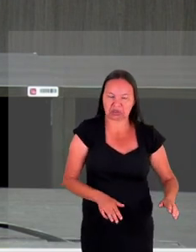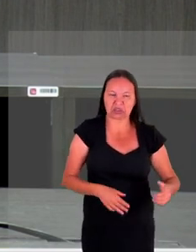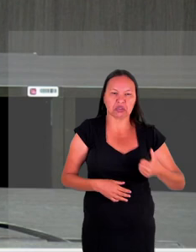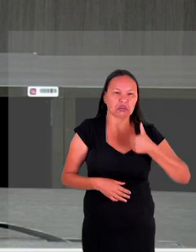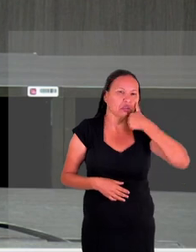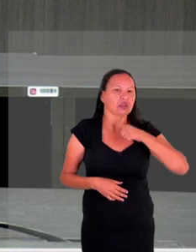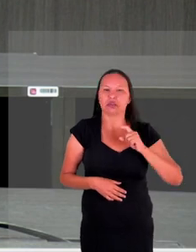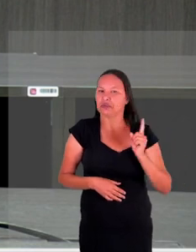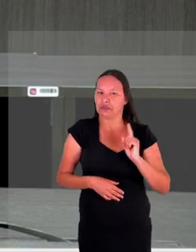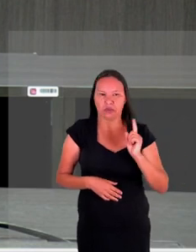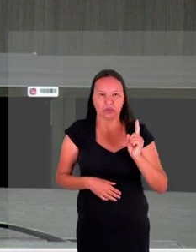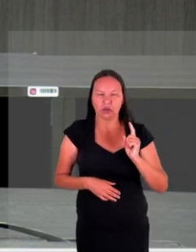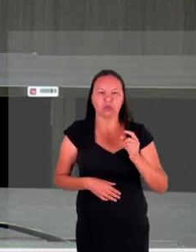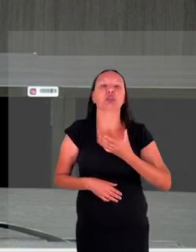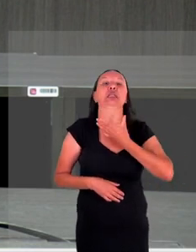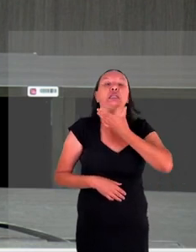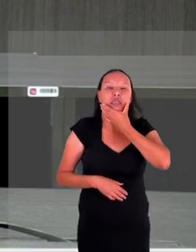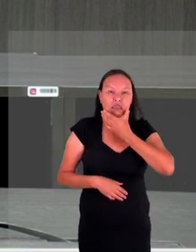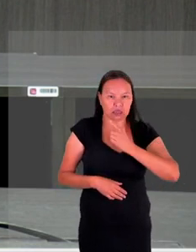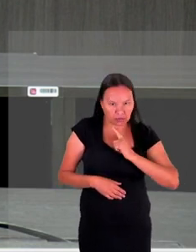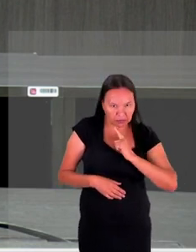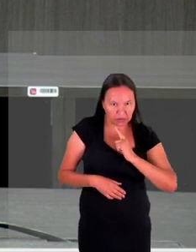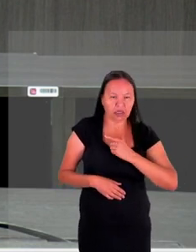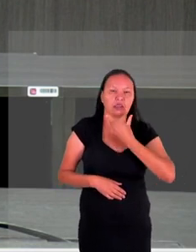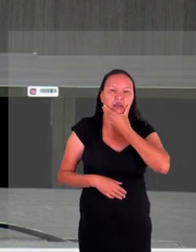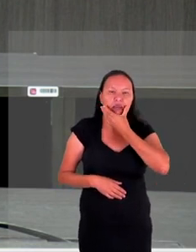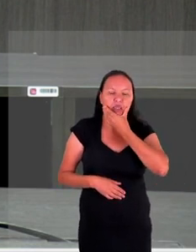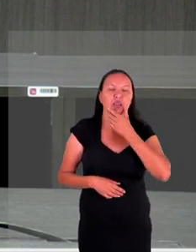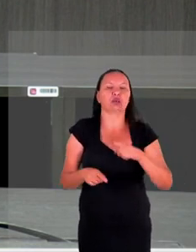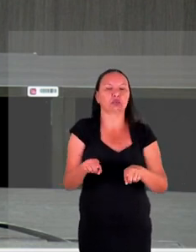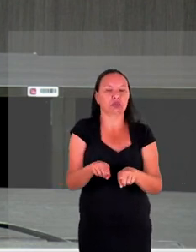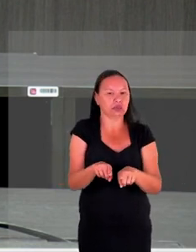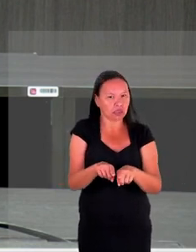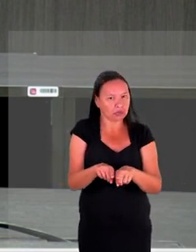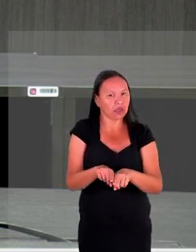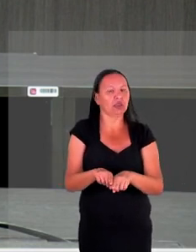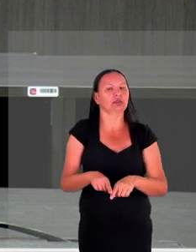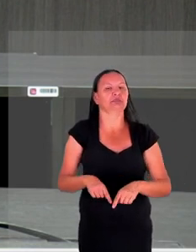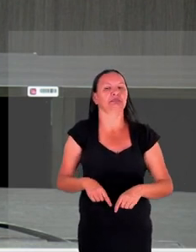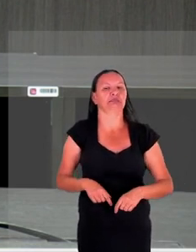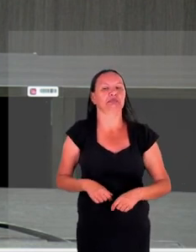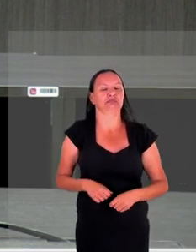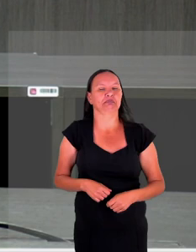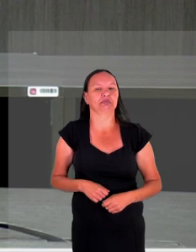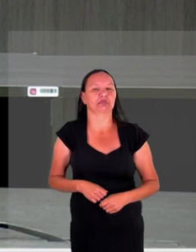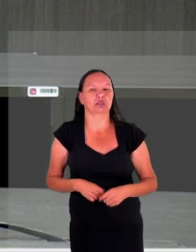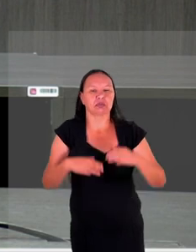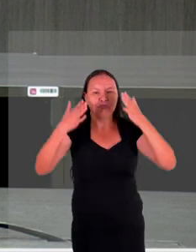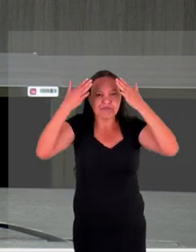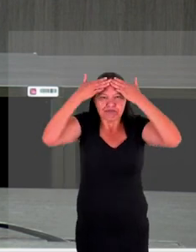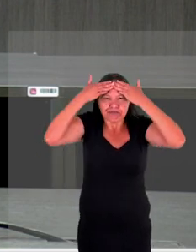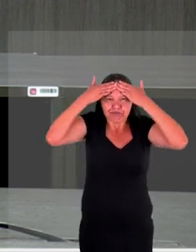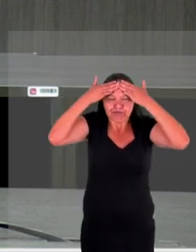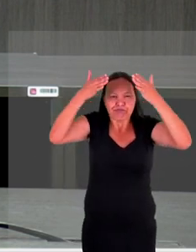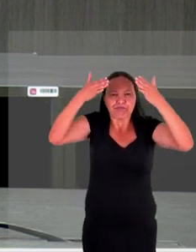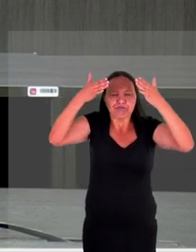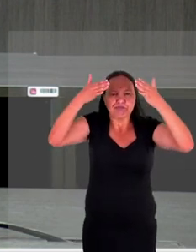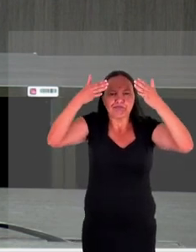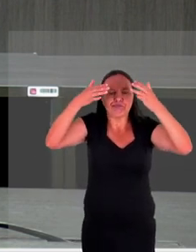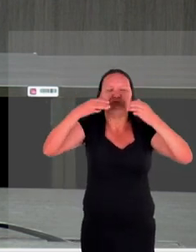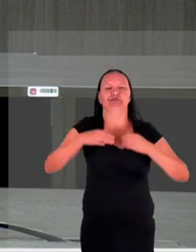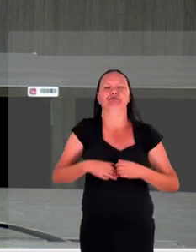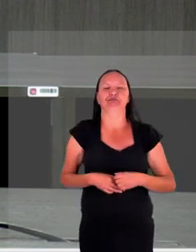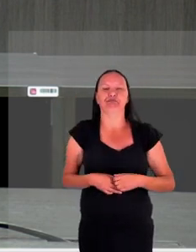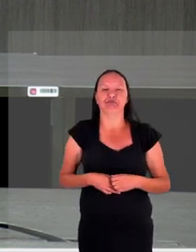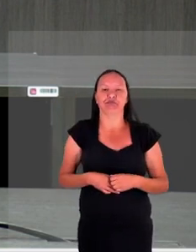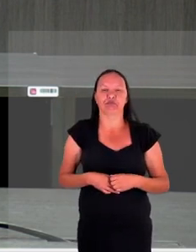homens e que são exigidos determinados papéis e que a pessoa está ali sob uma circunstância psicológica pesadíssima